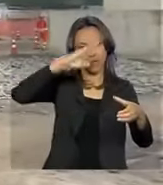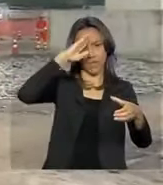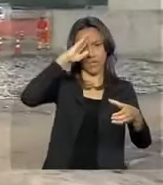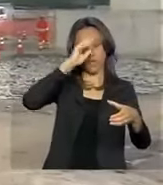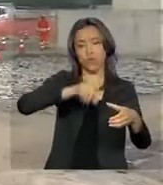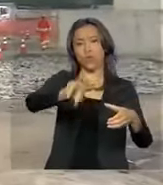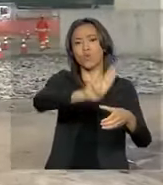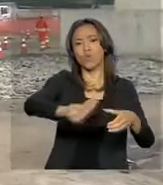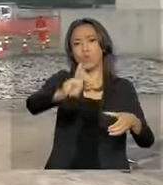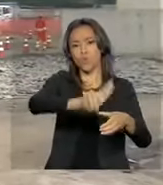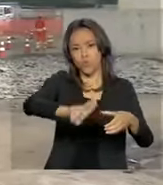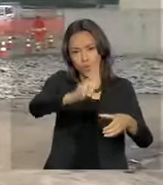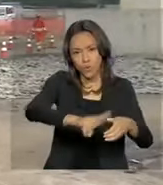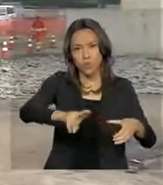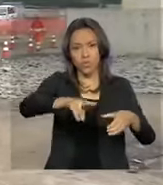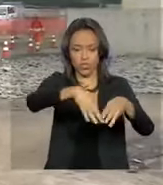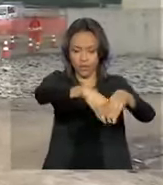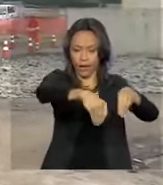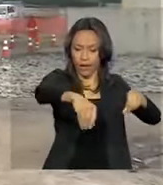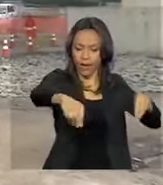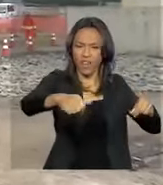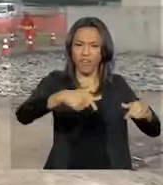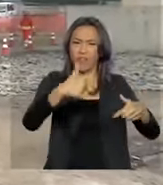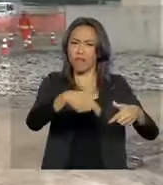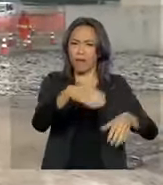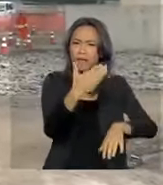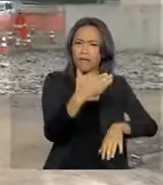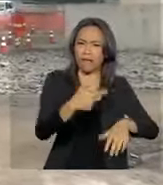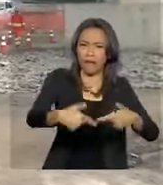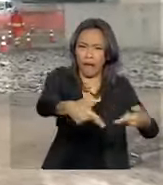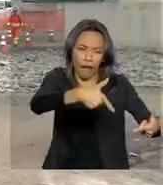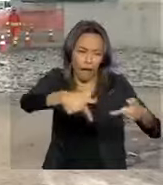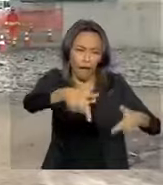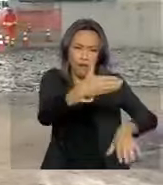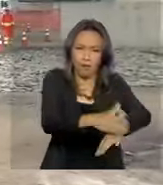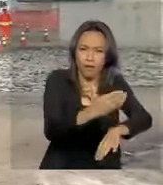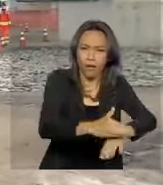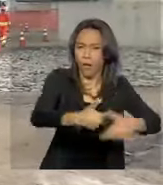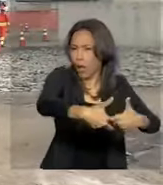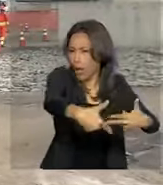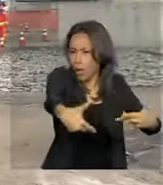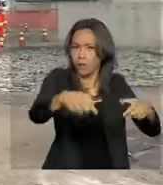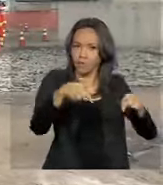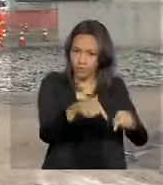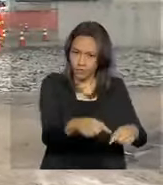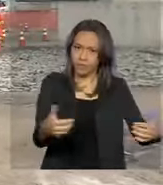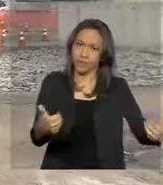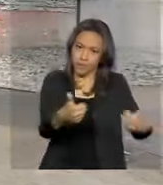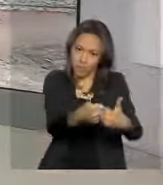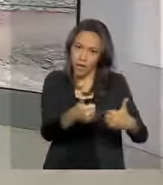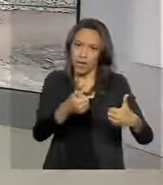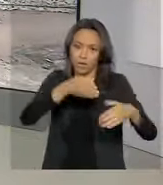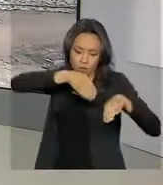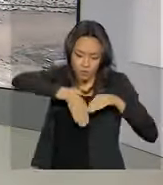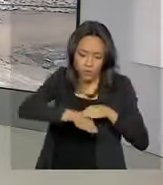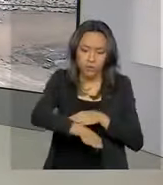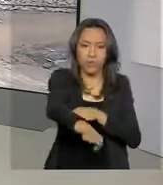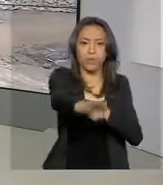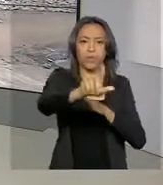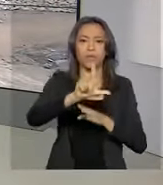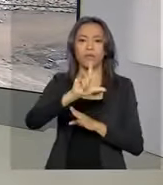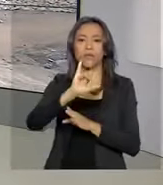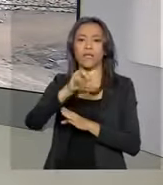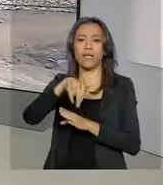terreno do arsenal de guerra para o viaduto em direção à linha vermelha. Voltamos com você, Renata. Obrigada,